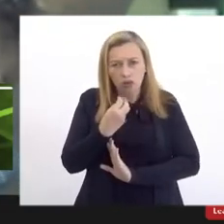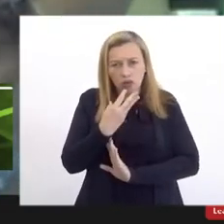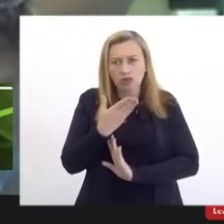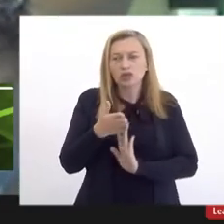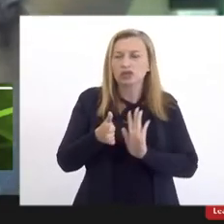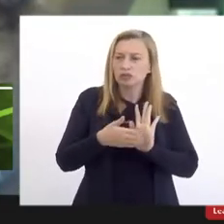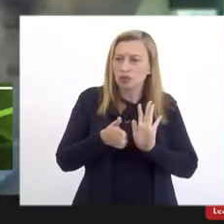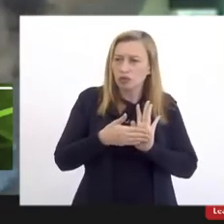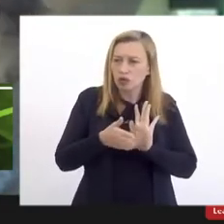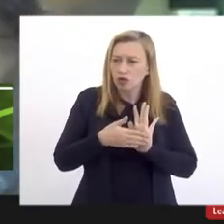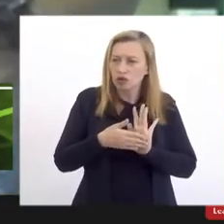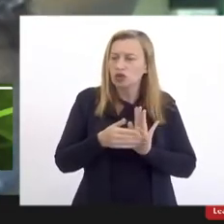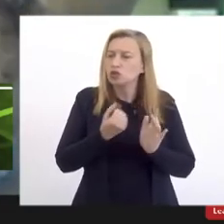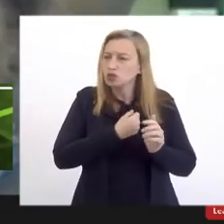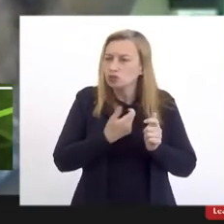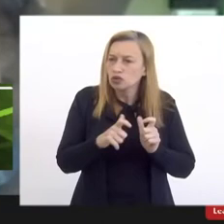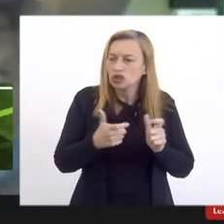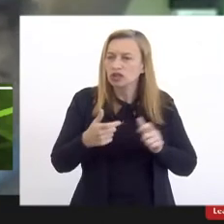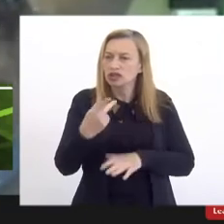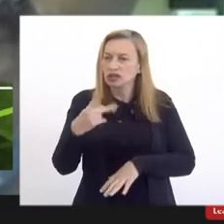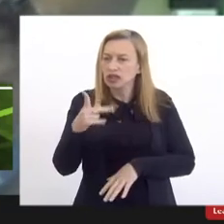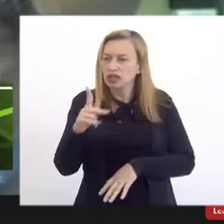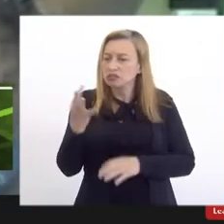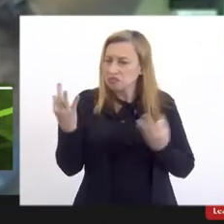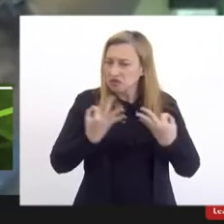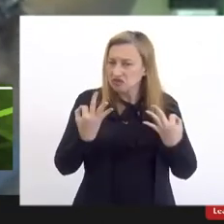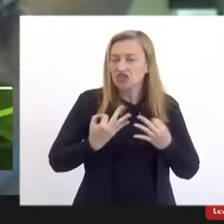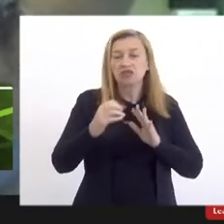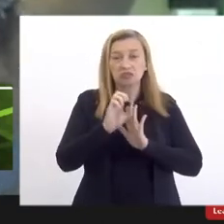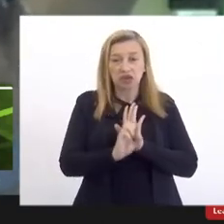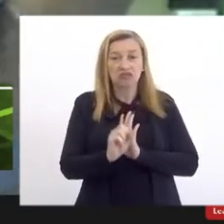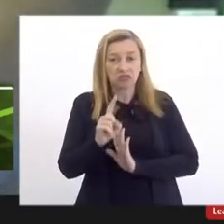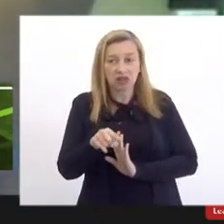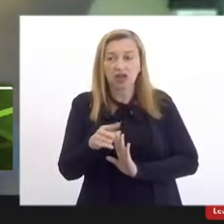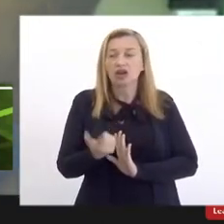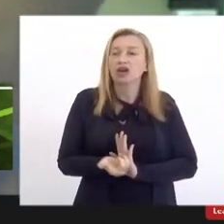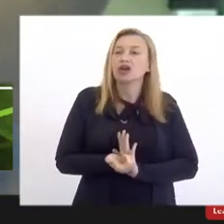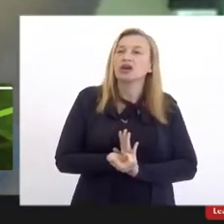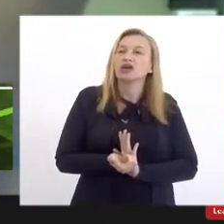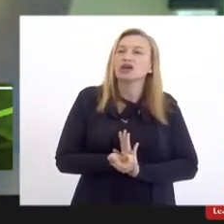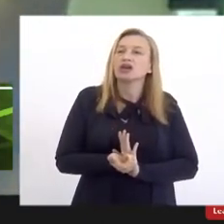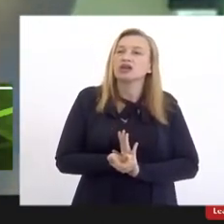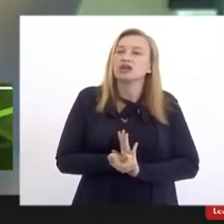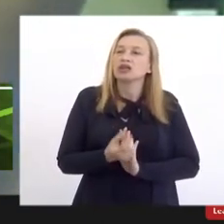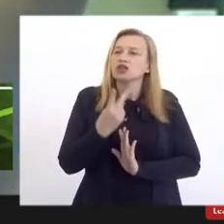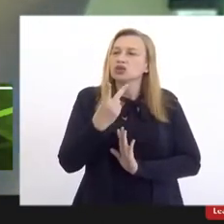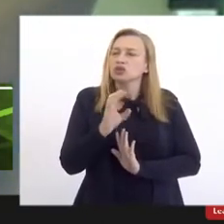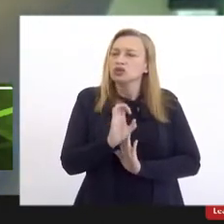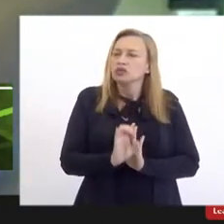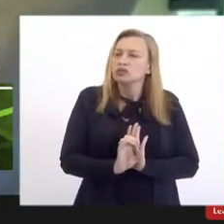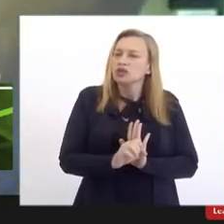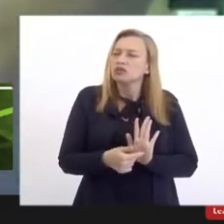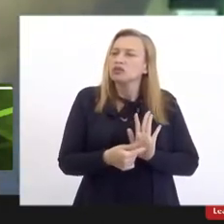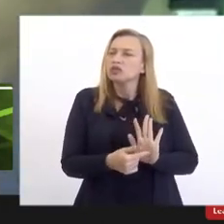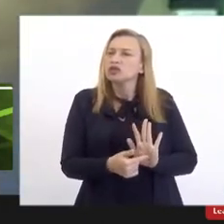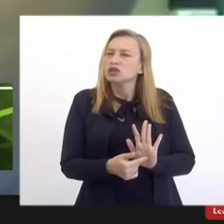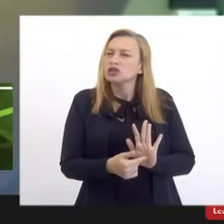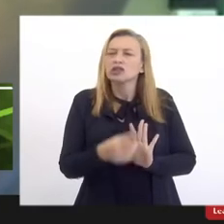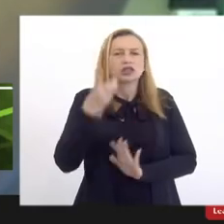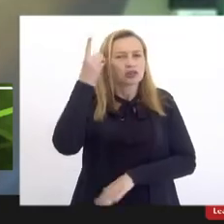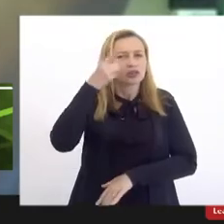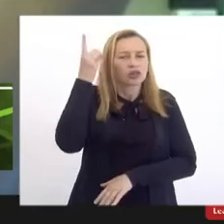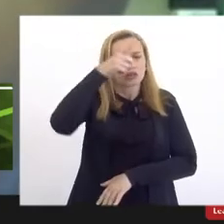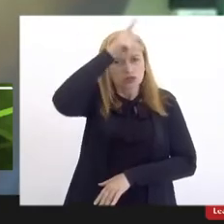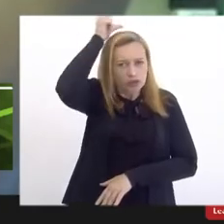propostas, a grande maioria delas são excelentes e menos, como as duas emendas apontadas pelo deputado Luiz